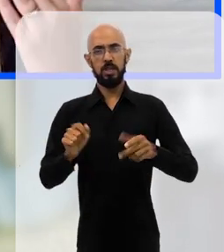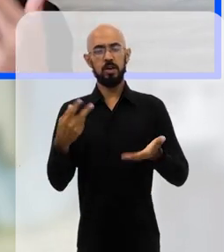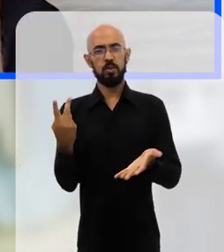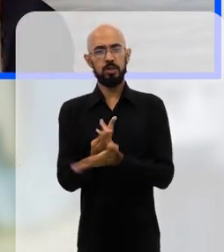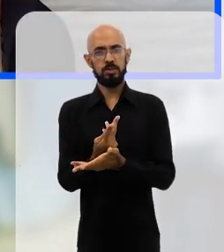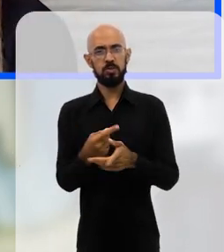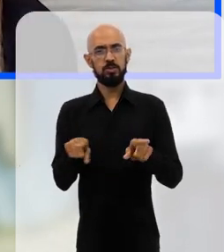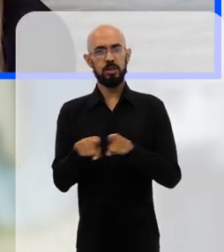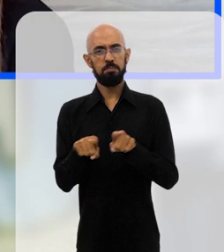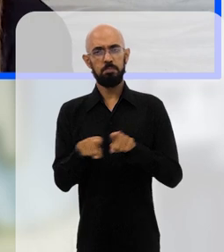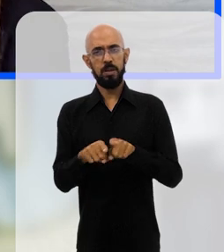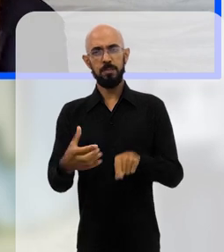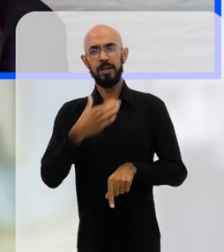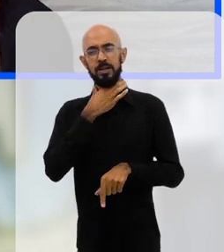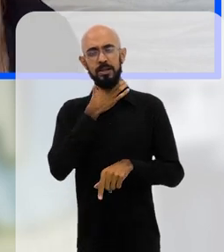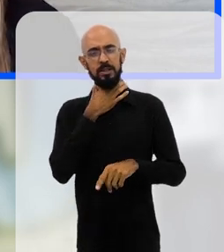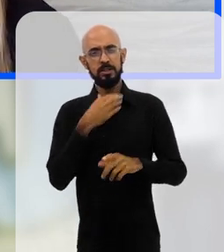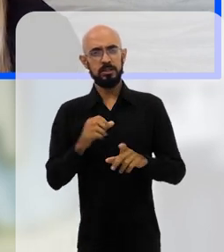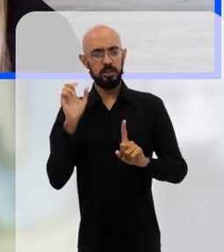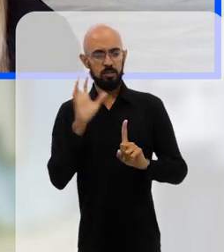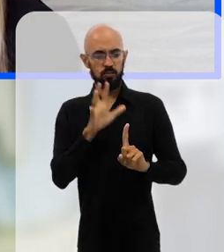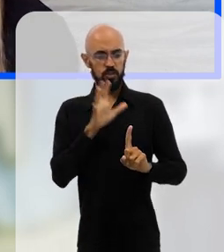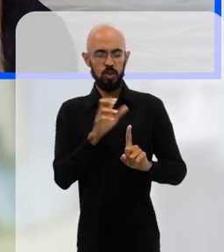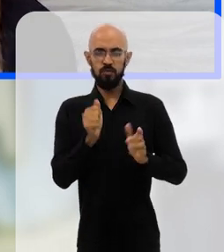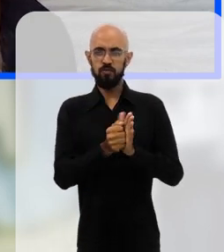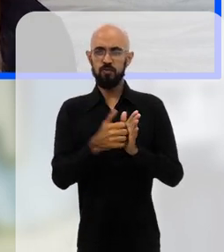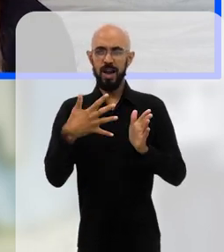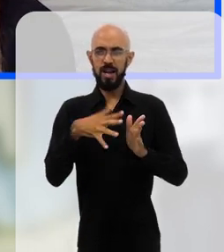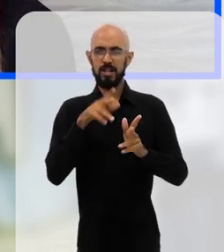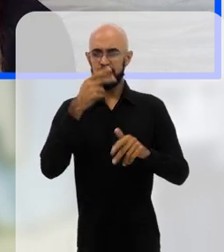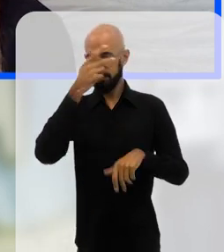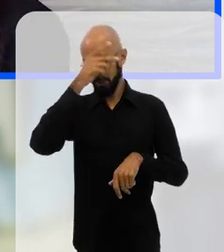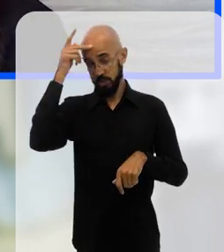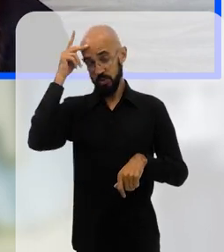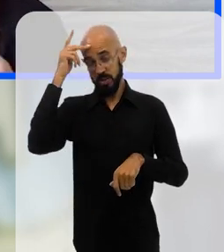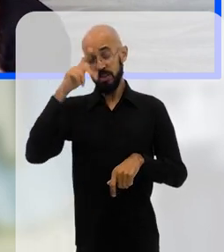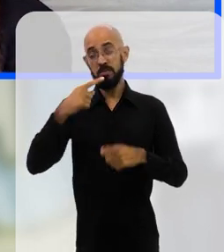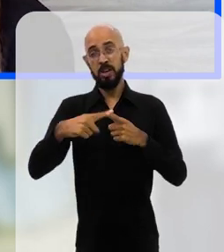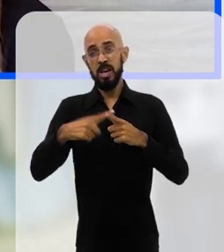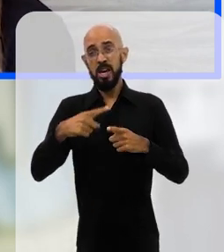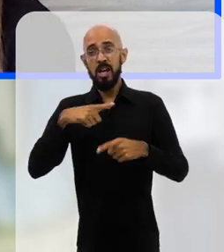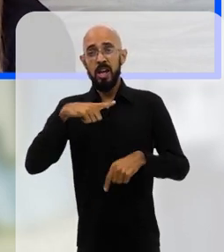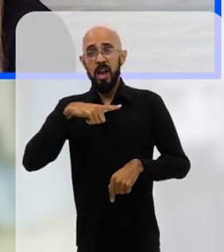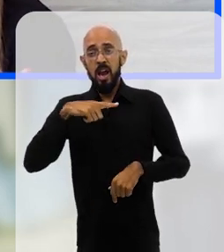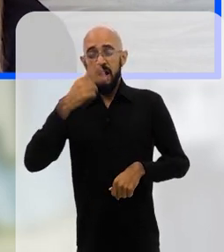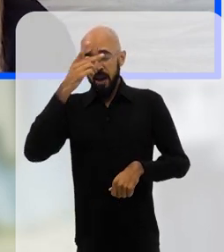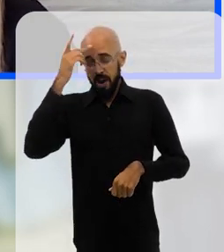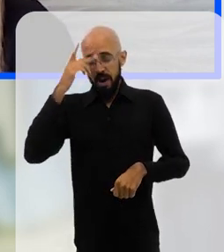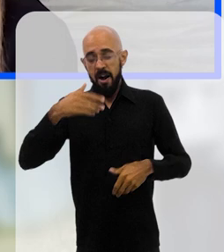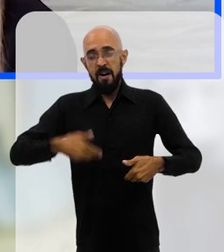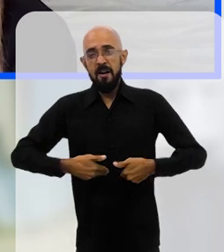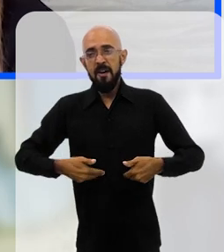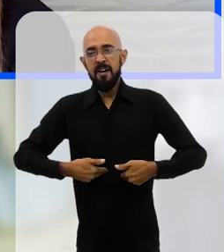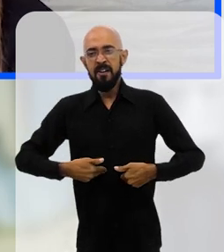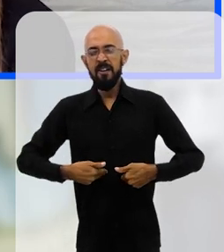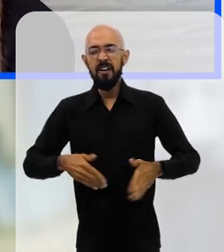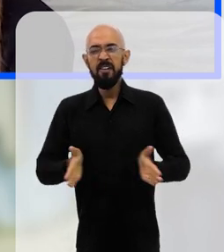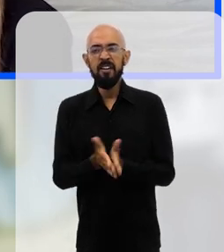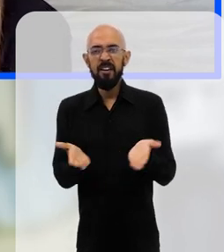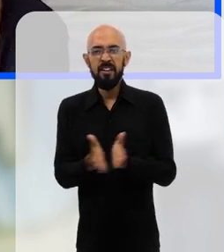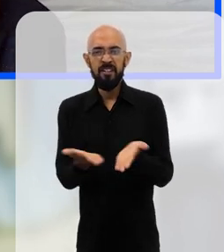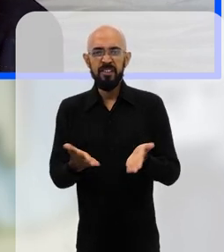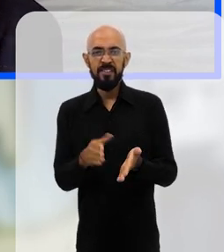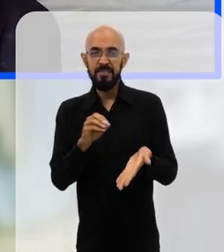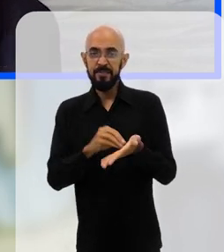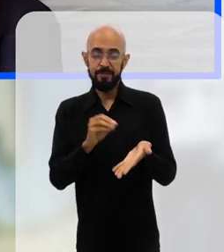também veio aí uma crise que afetou muita gente, tem muita gente em situação de fome e miséria e situação